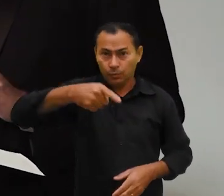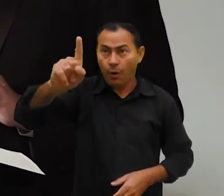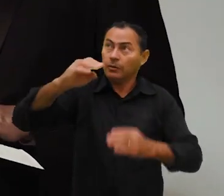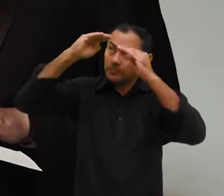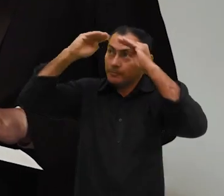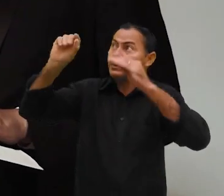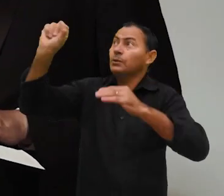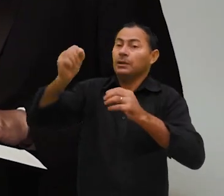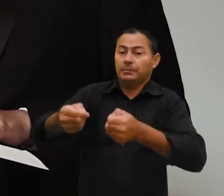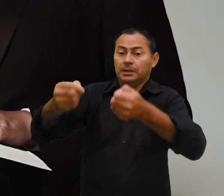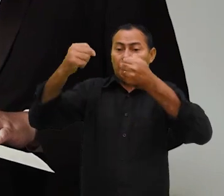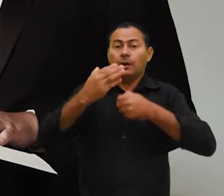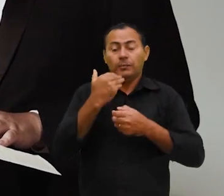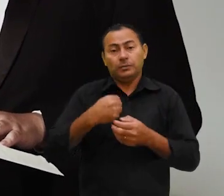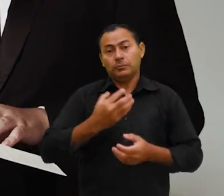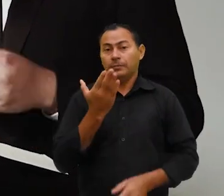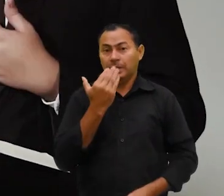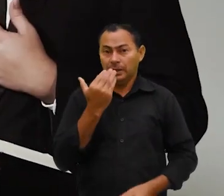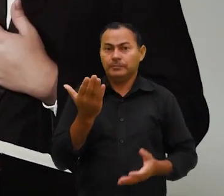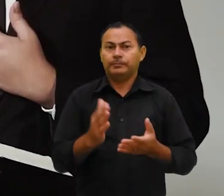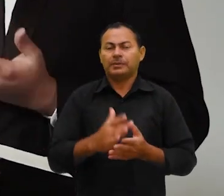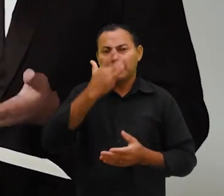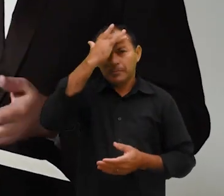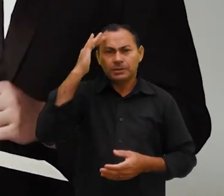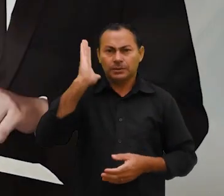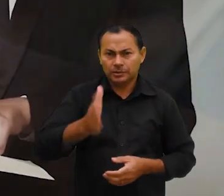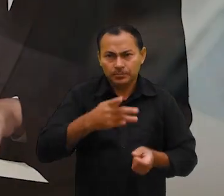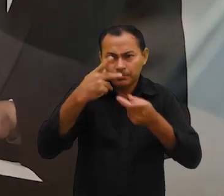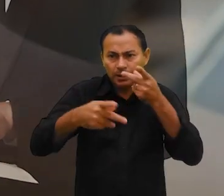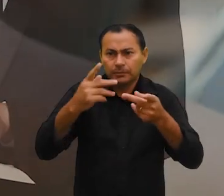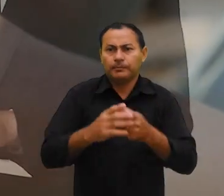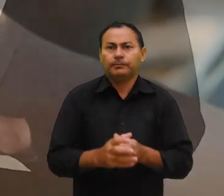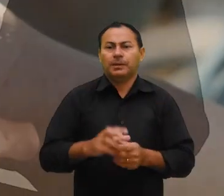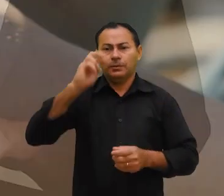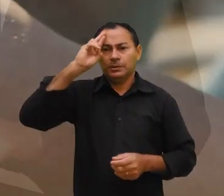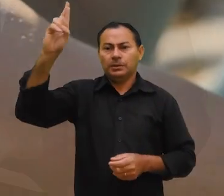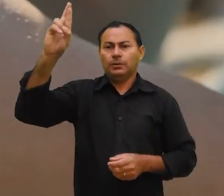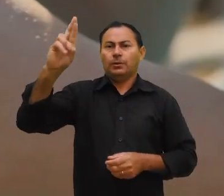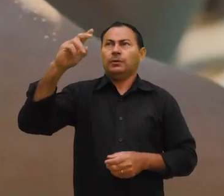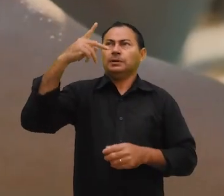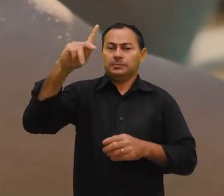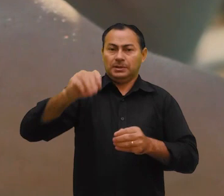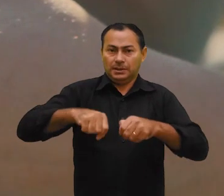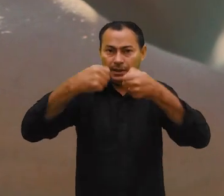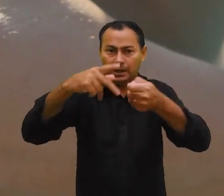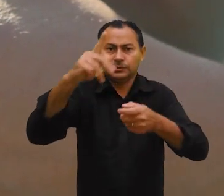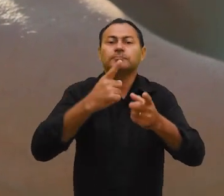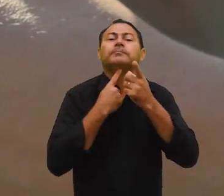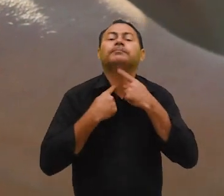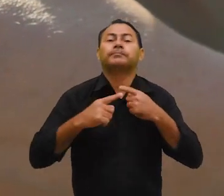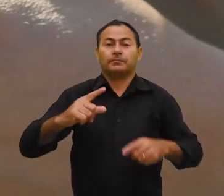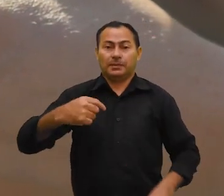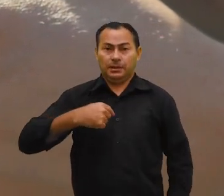E o que Ele me der para comer, comerei. Alguém já disse isso? O Senhor supra as suas necessidades.